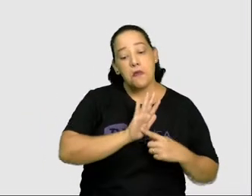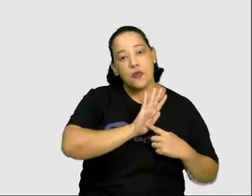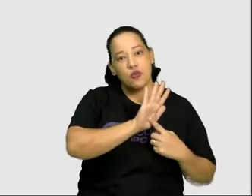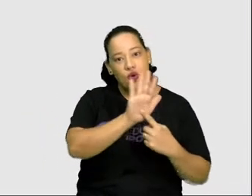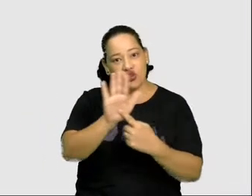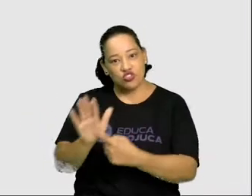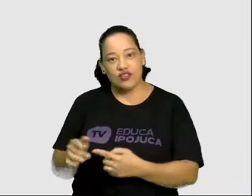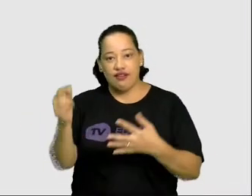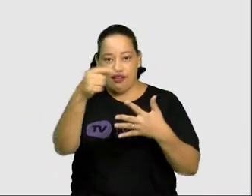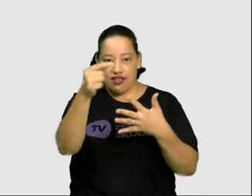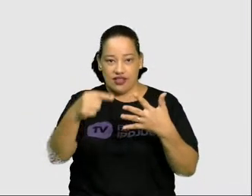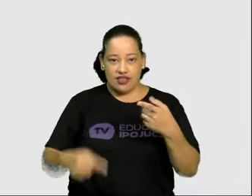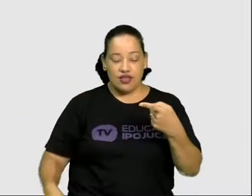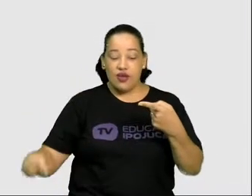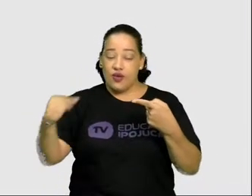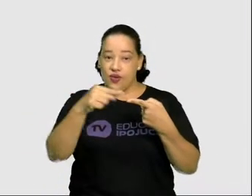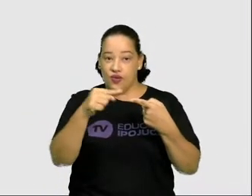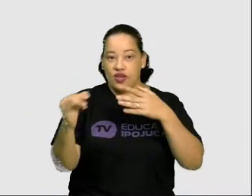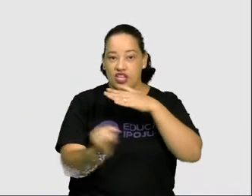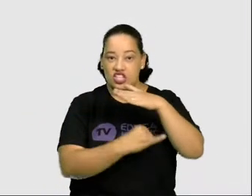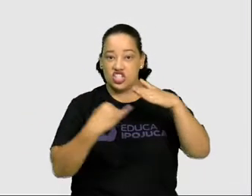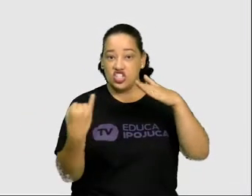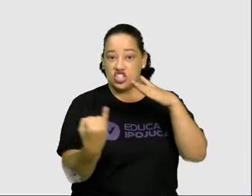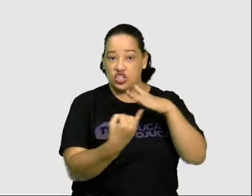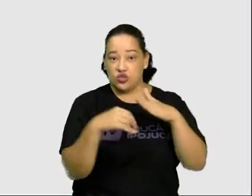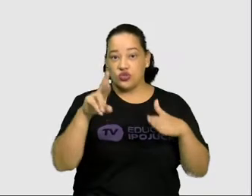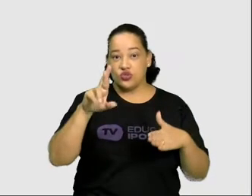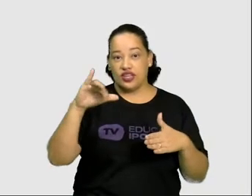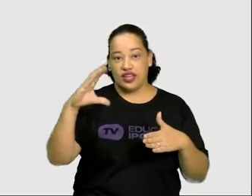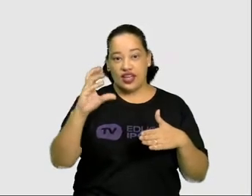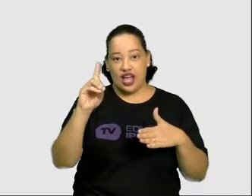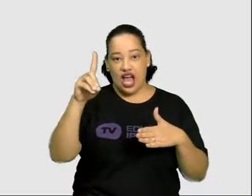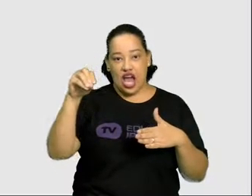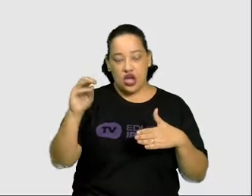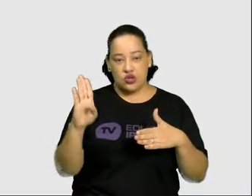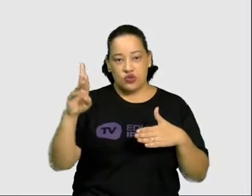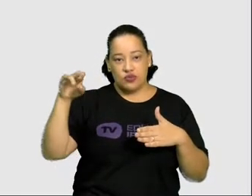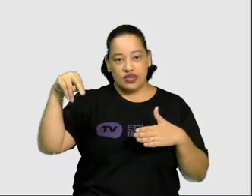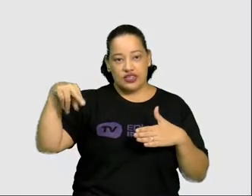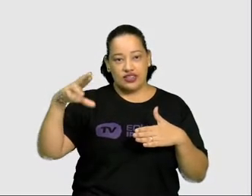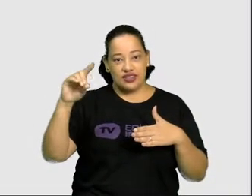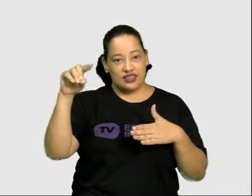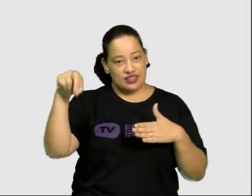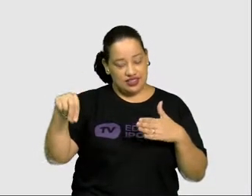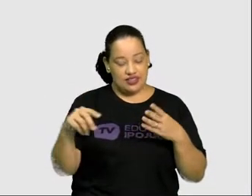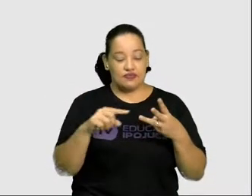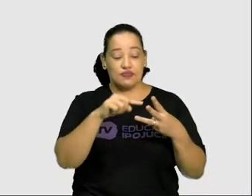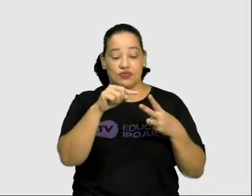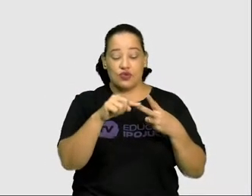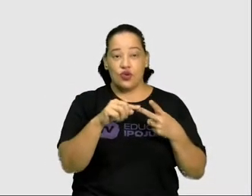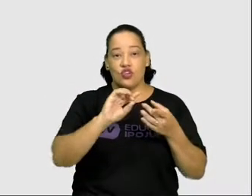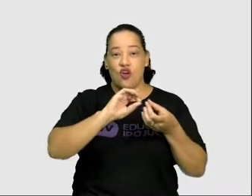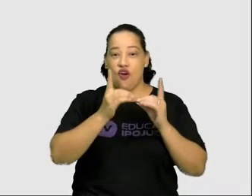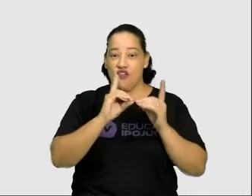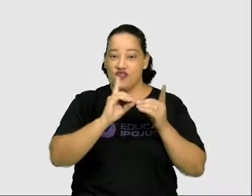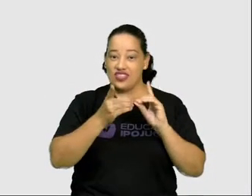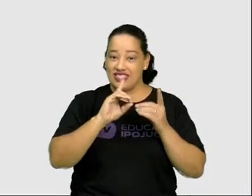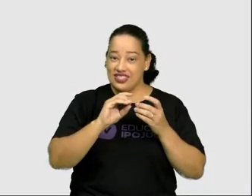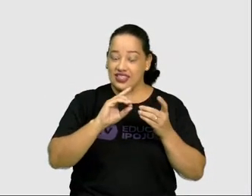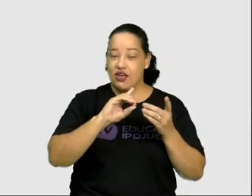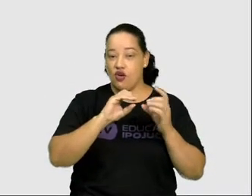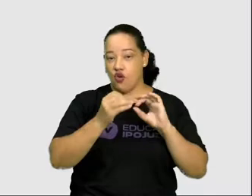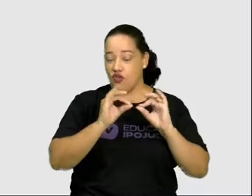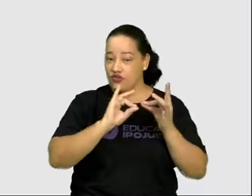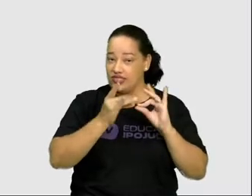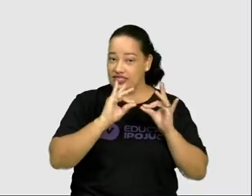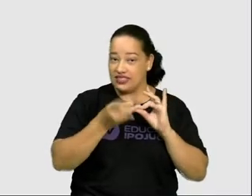um a um. Instituto Ricardo Brenan, Oficina de Cerâmica de Francisco